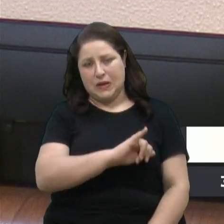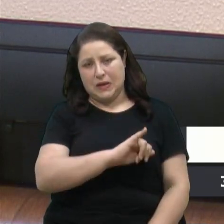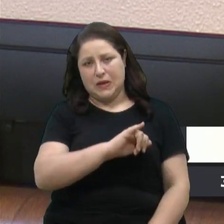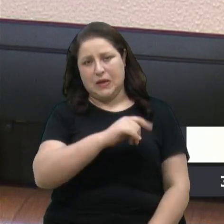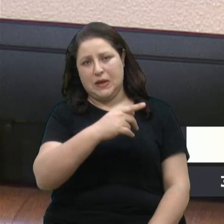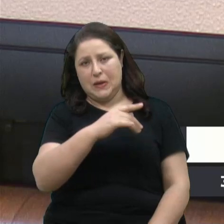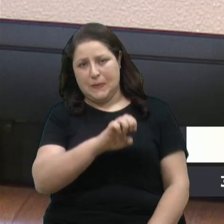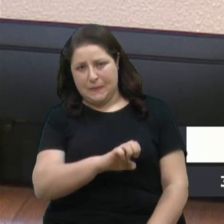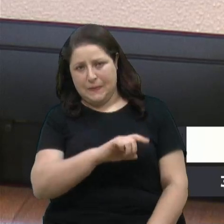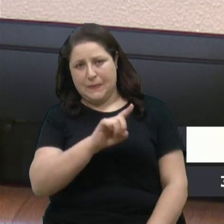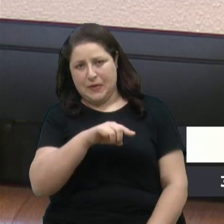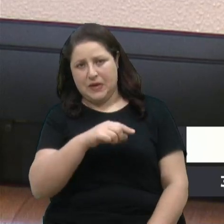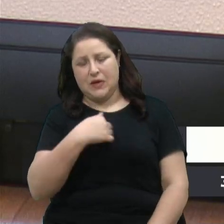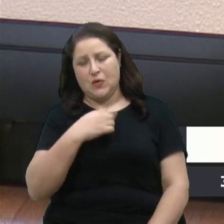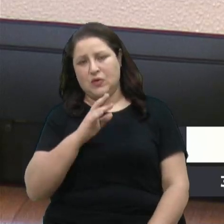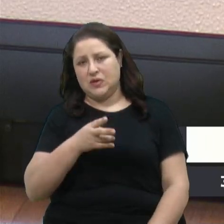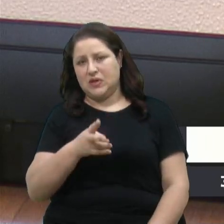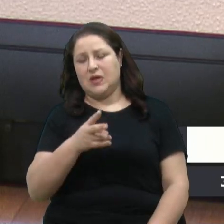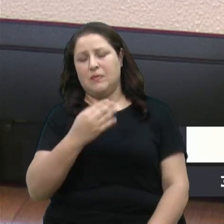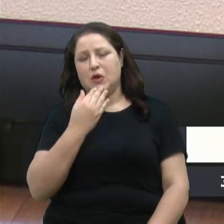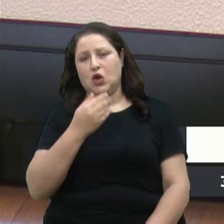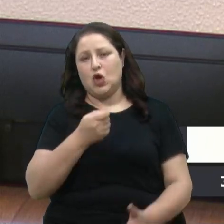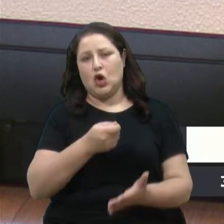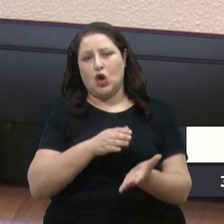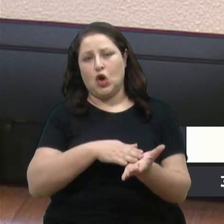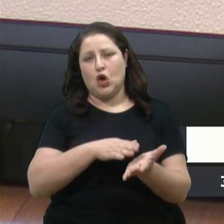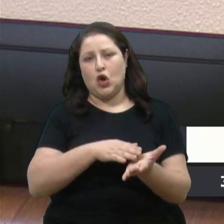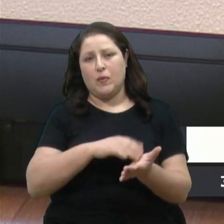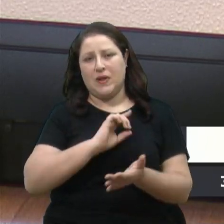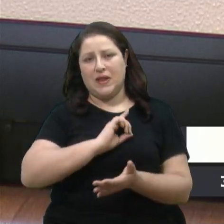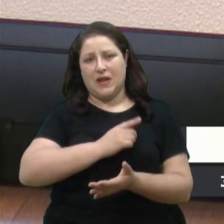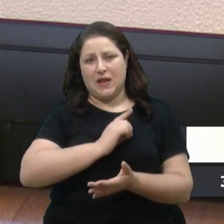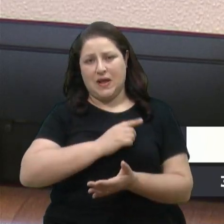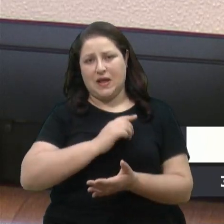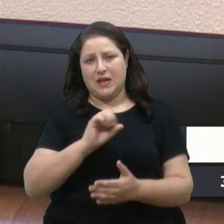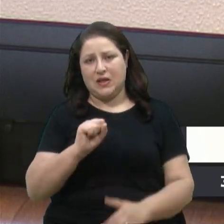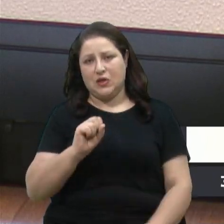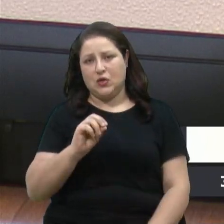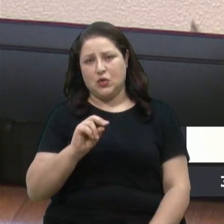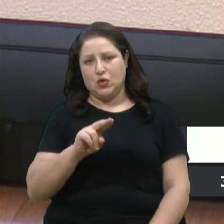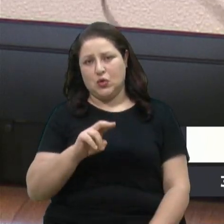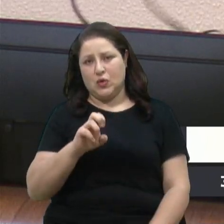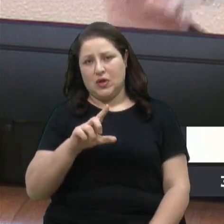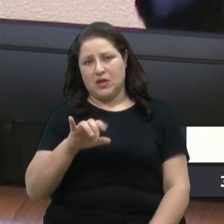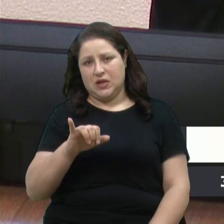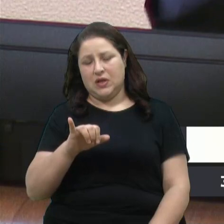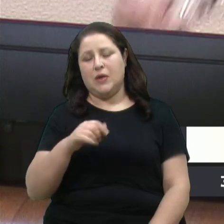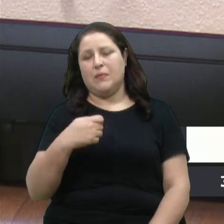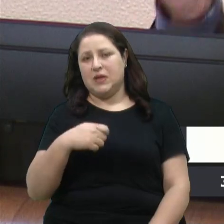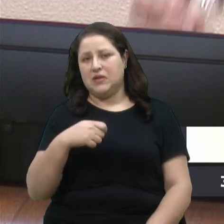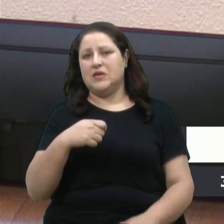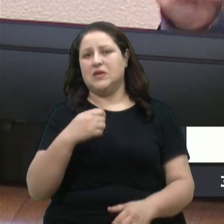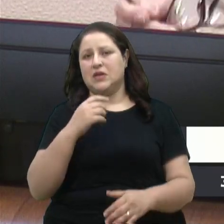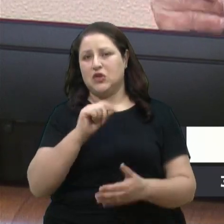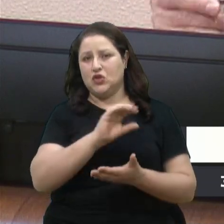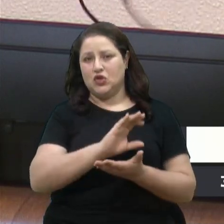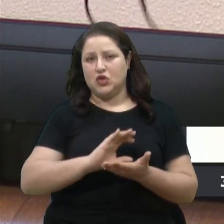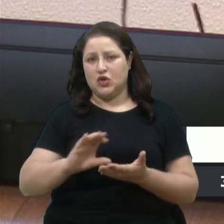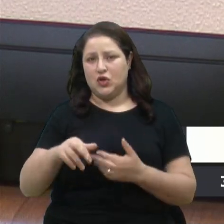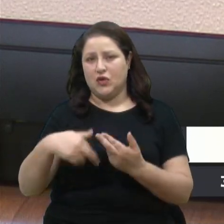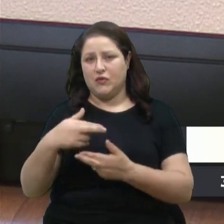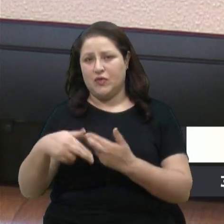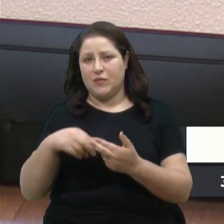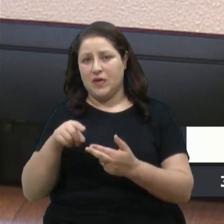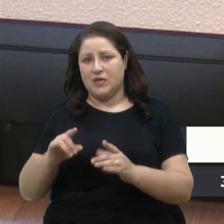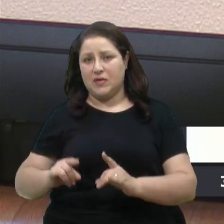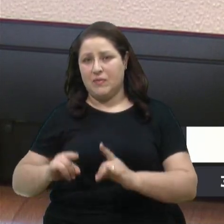delegada Soili, e precisamos que seja feito o projeto para nós buscarmos recursos e reformarmos o Flor do Ipê, que está há 17